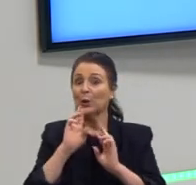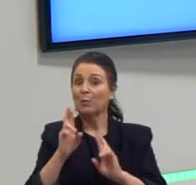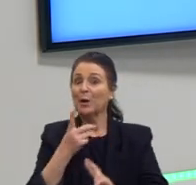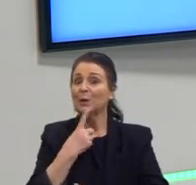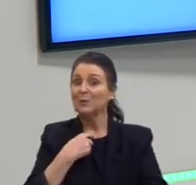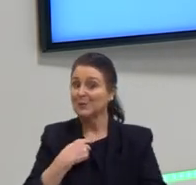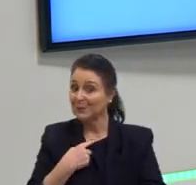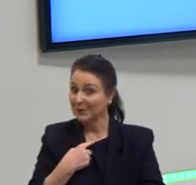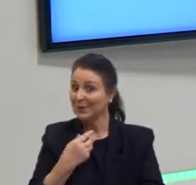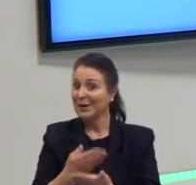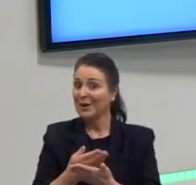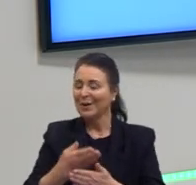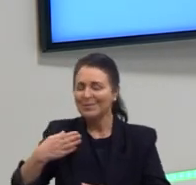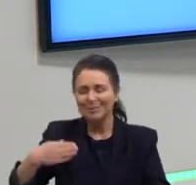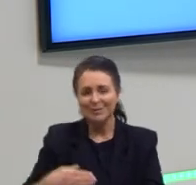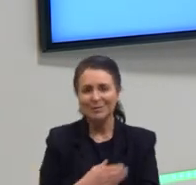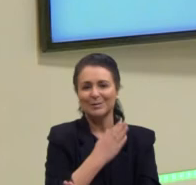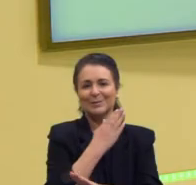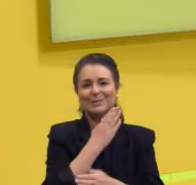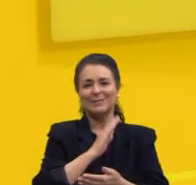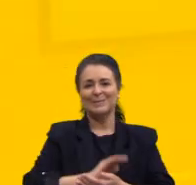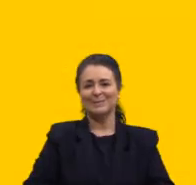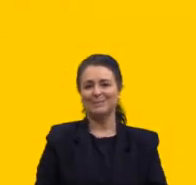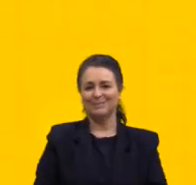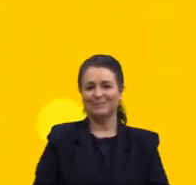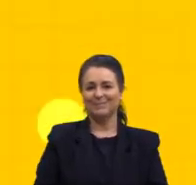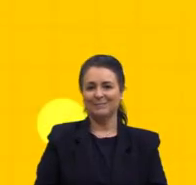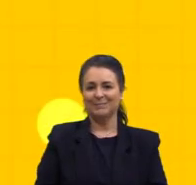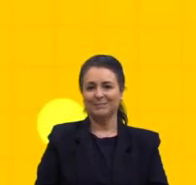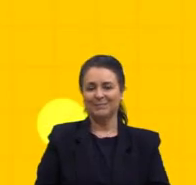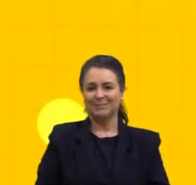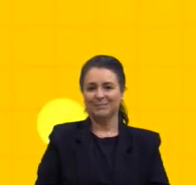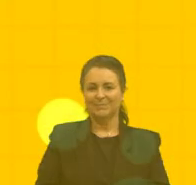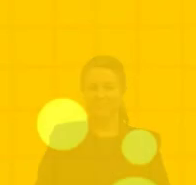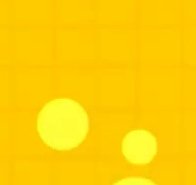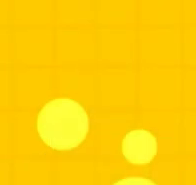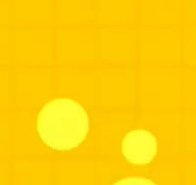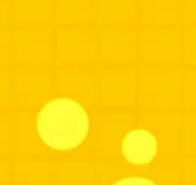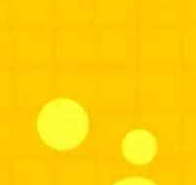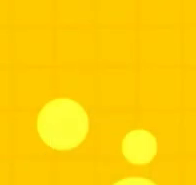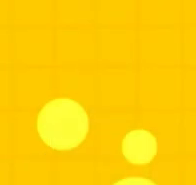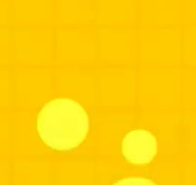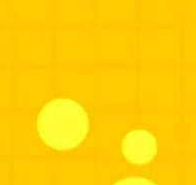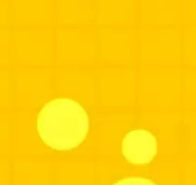e partiu passar. Tchau, tchau,